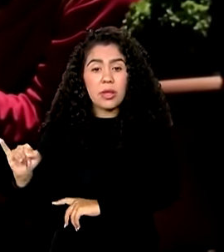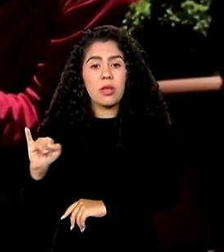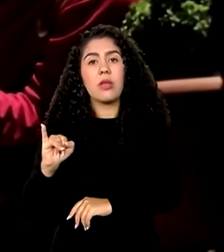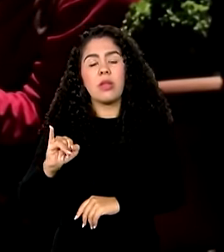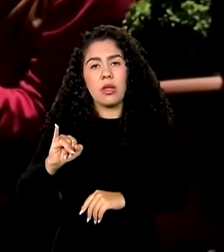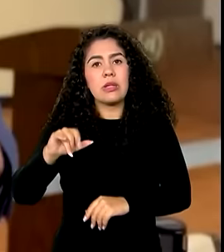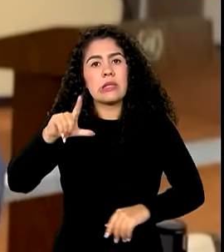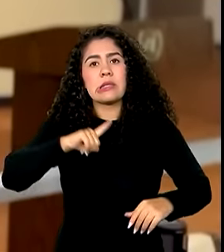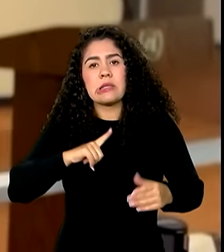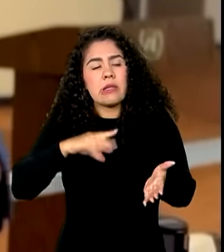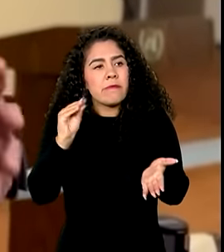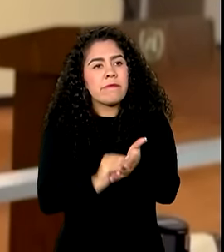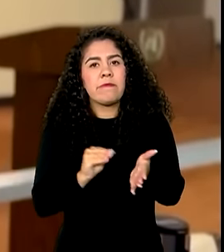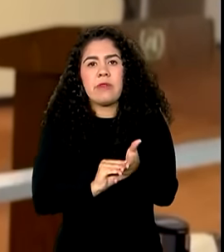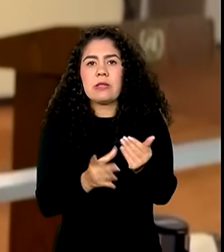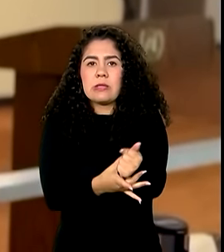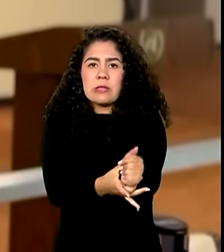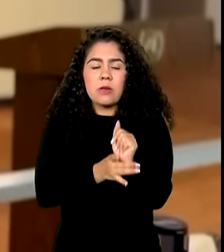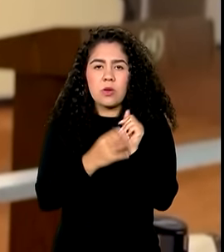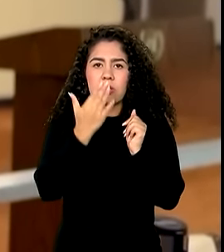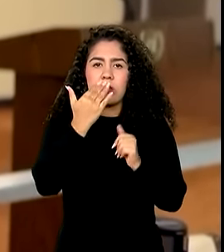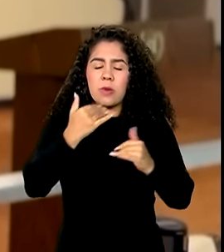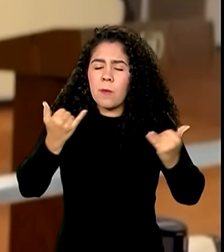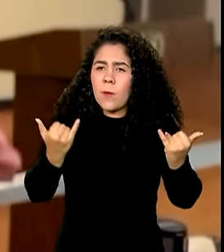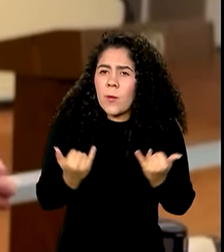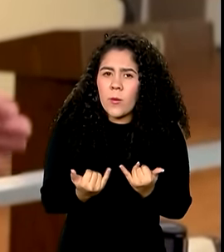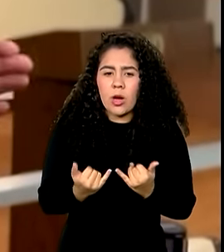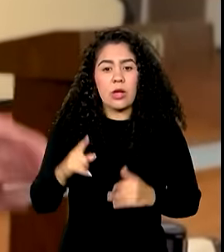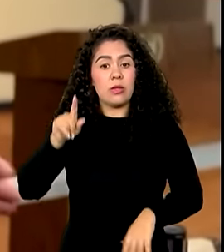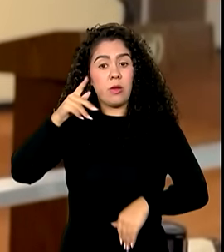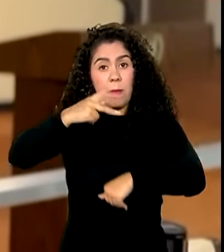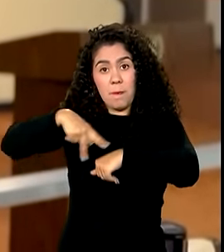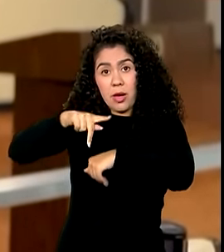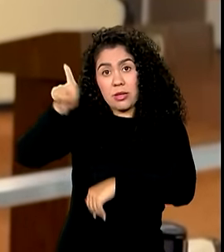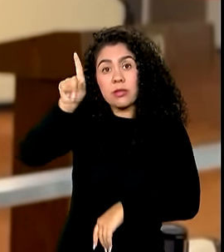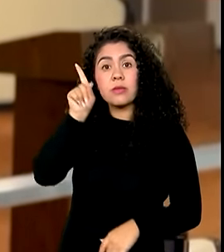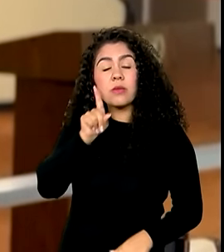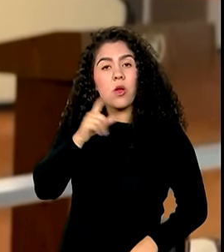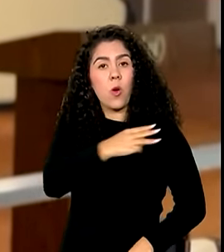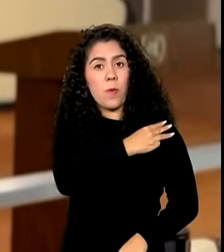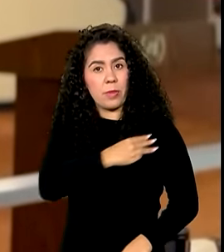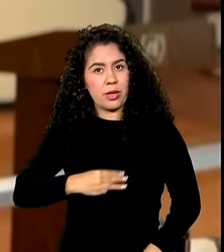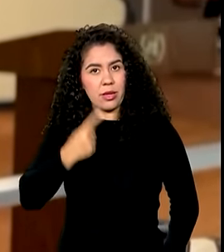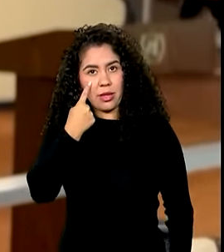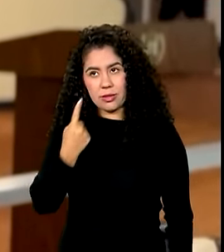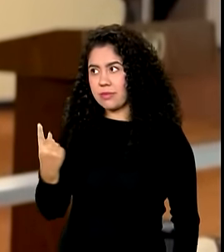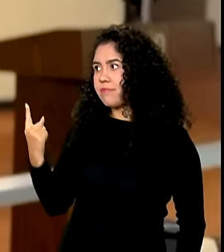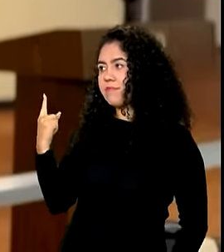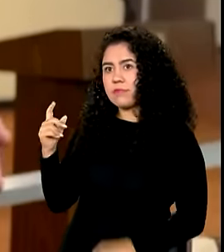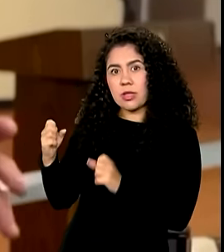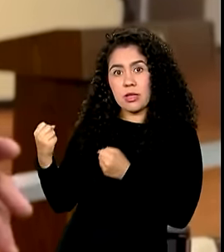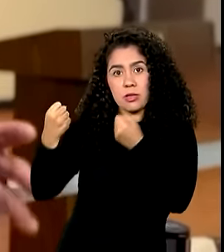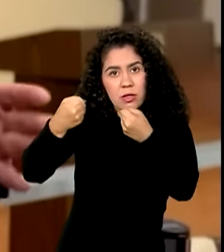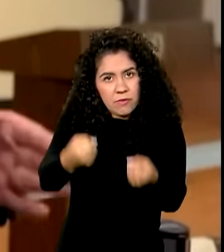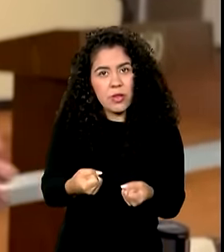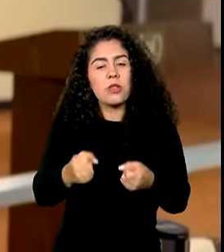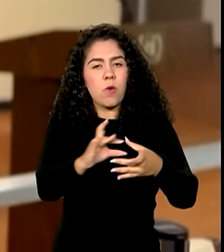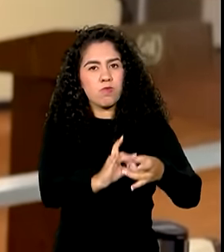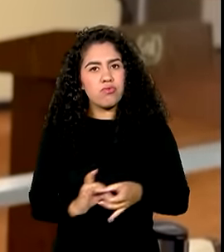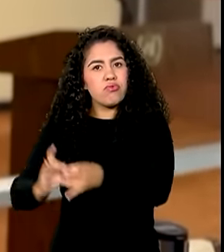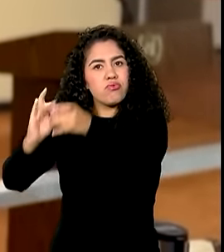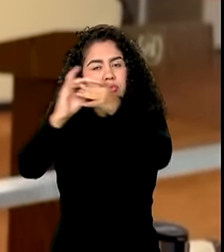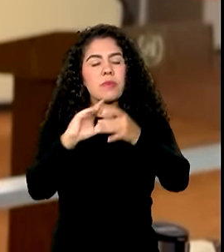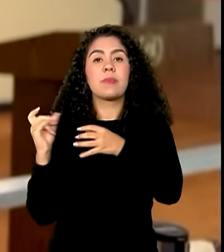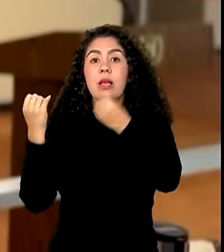insegurança alimentar. Nos Estados Unidos, o ministro do Desenvolvimento Social defendeu a criação da aliança. Nós temos uma